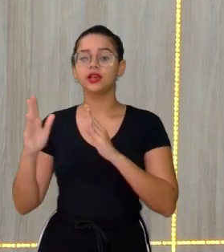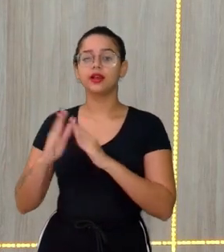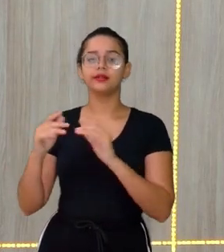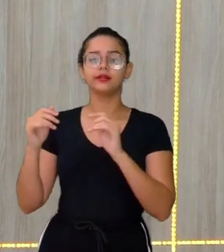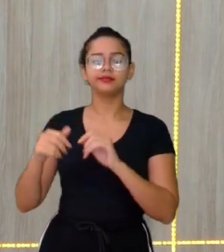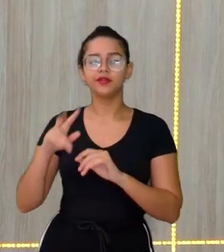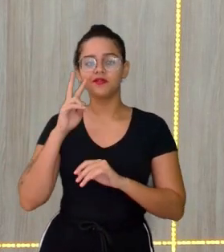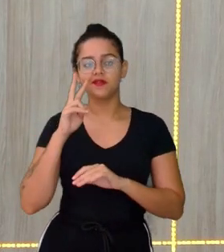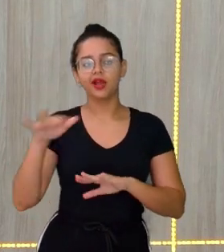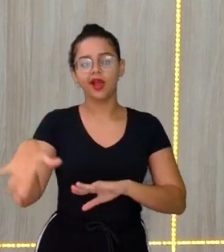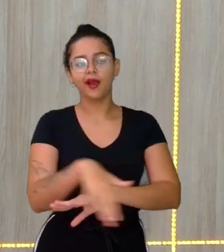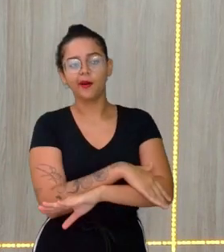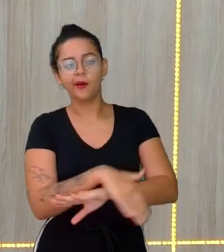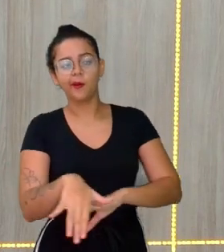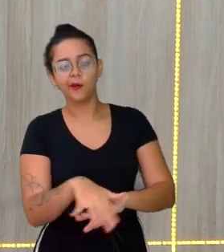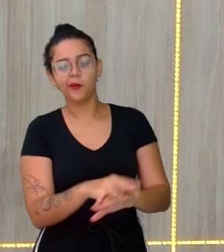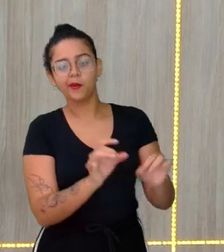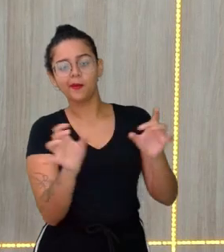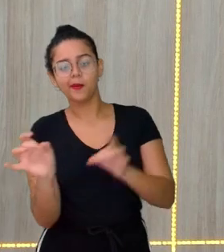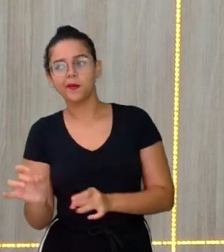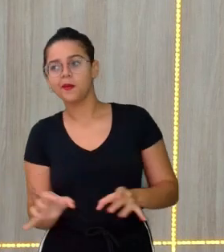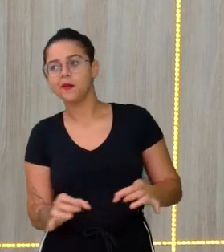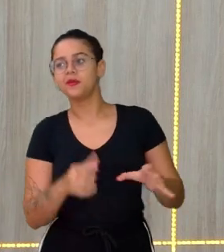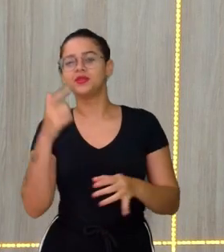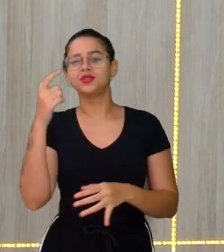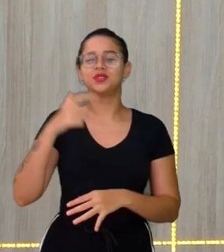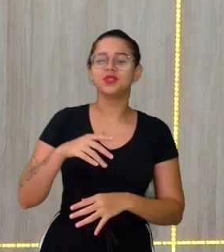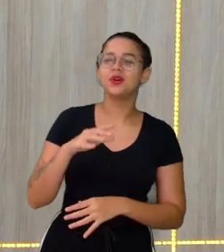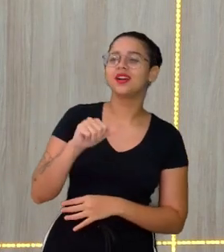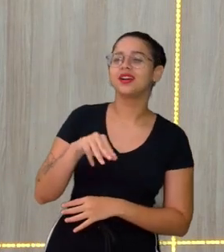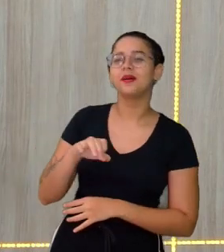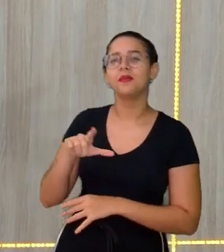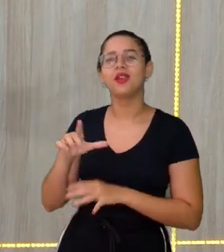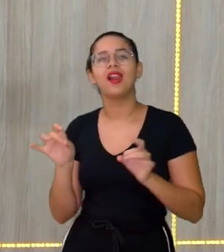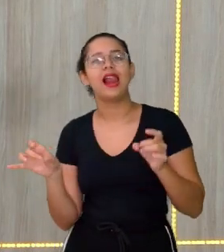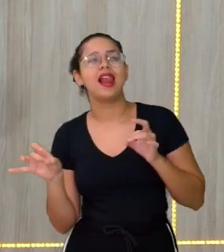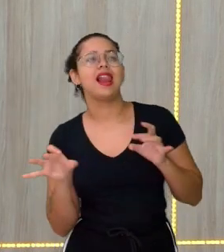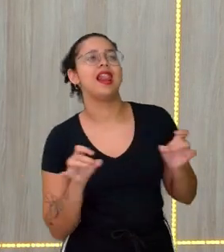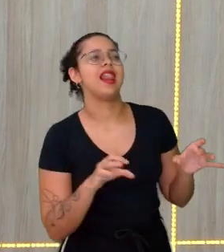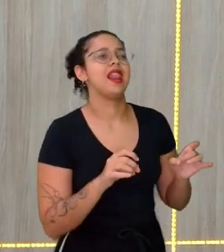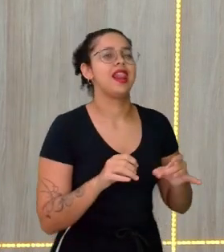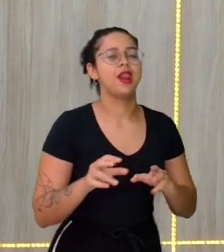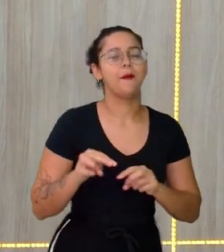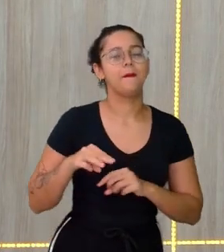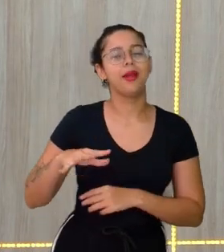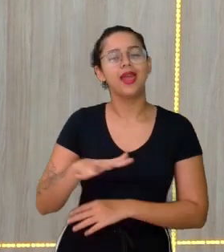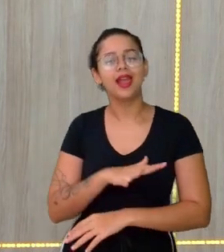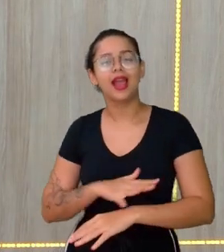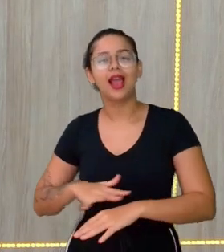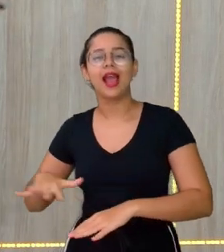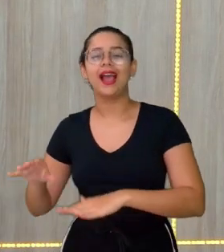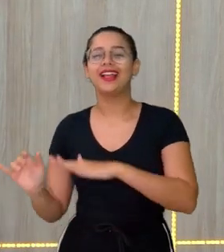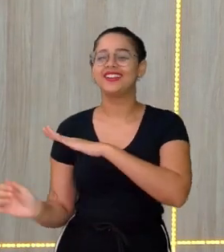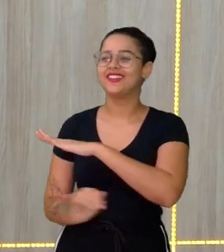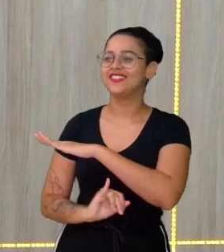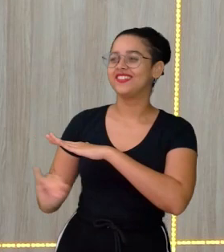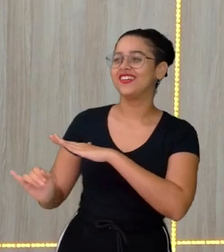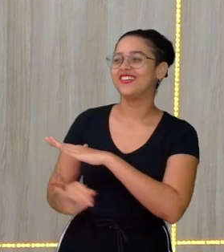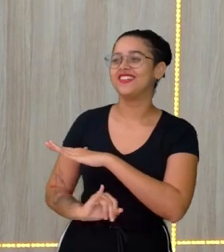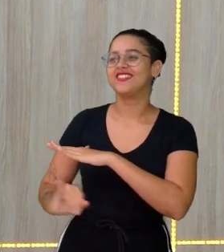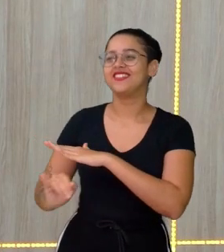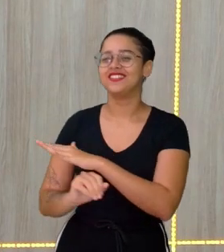camelódromo Eita Sou camelô Sou do mercado informal Com minha